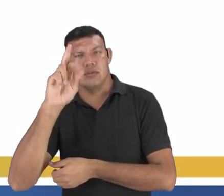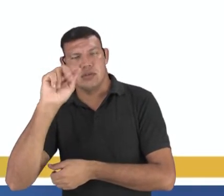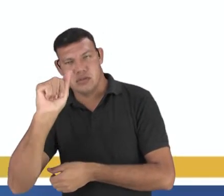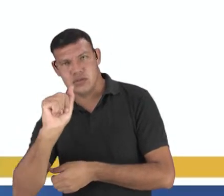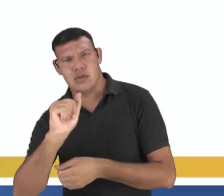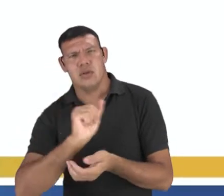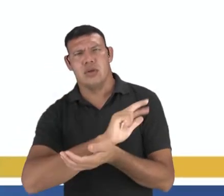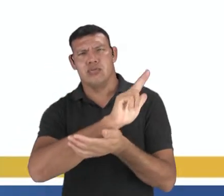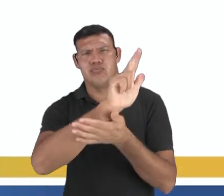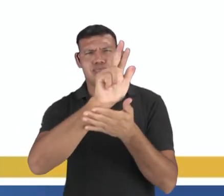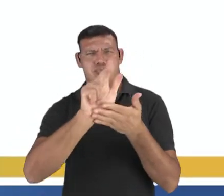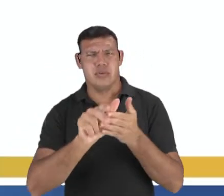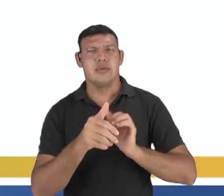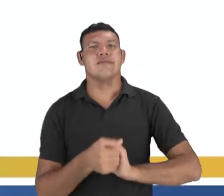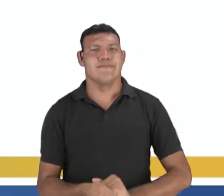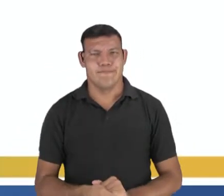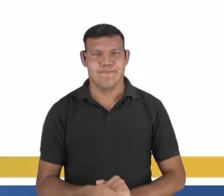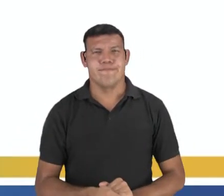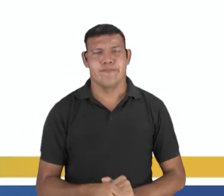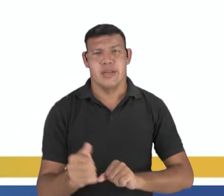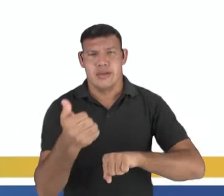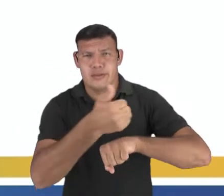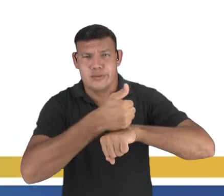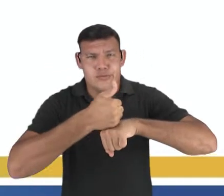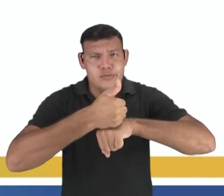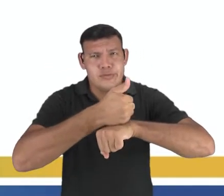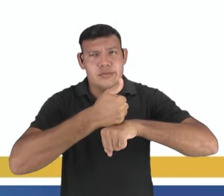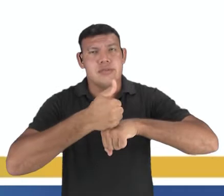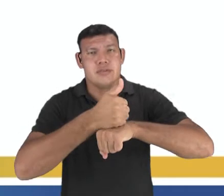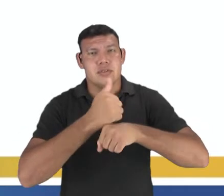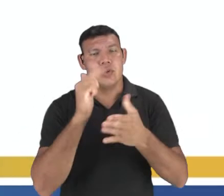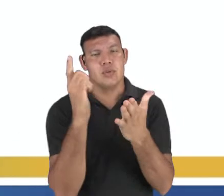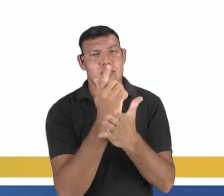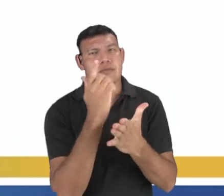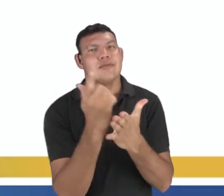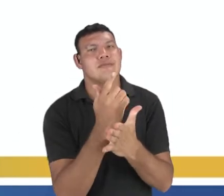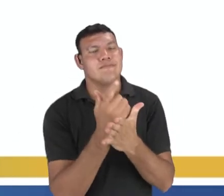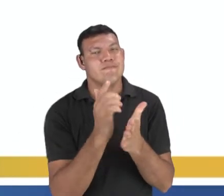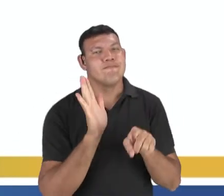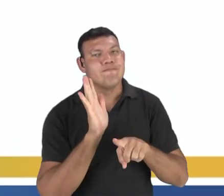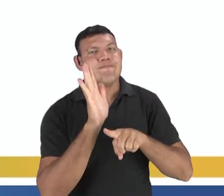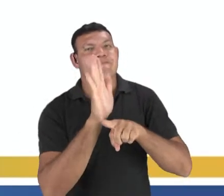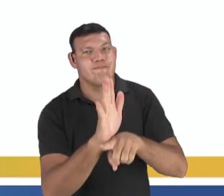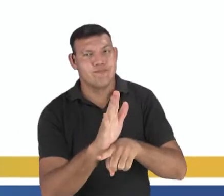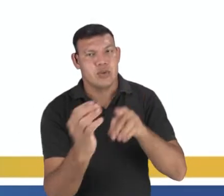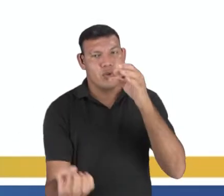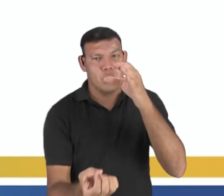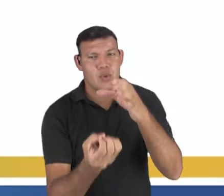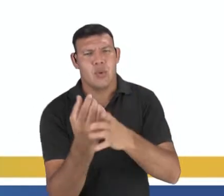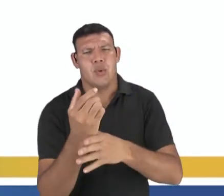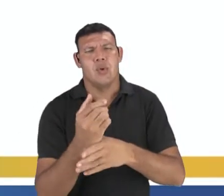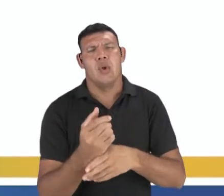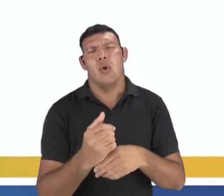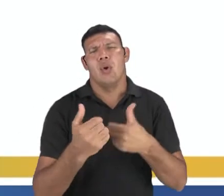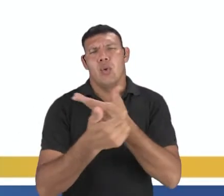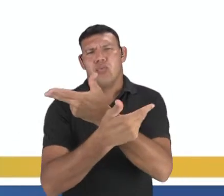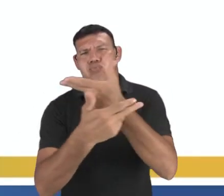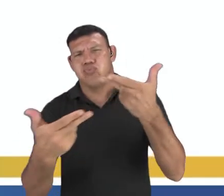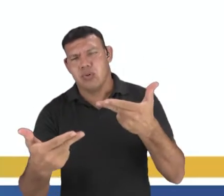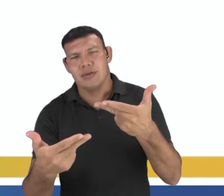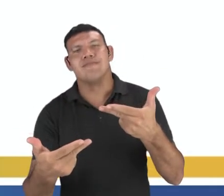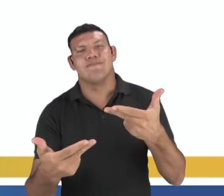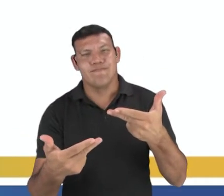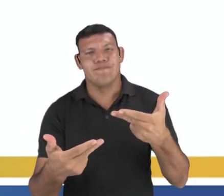serigrafia, a tipografia móvel e o aperfeiçoamento do livro contribuíram para o surgimento de muitos outros